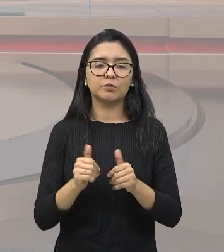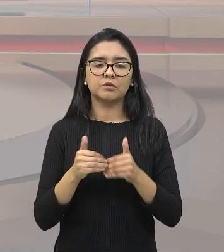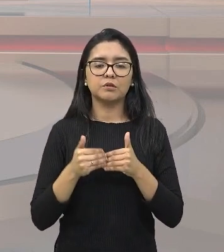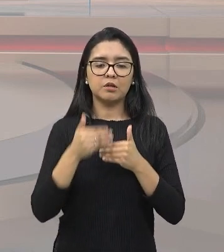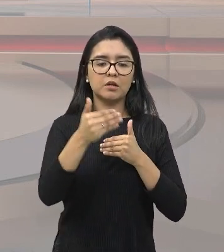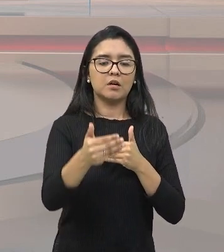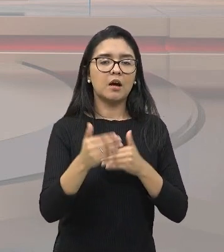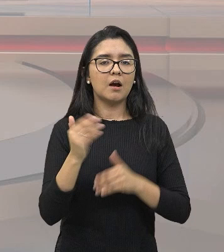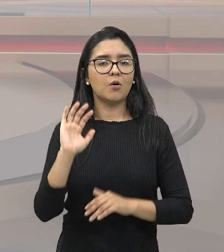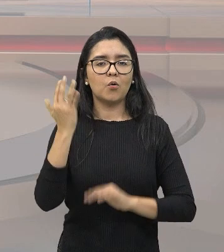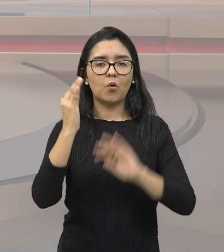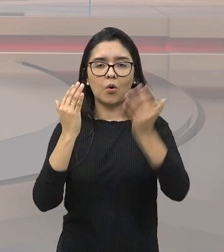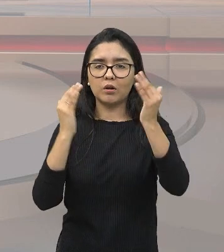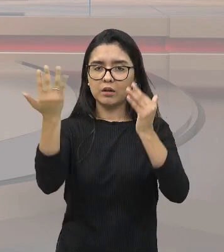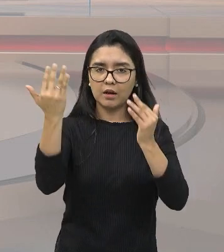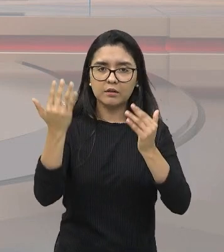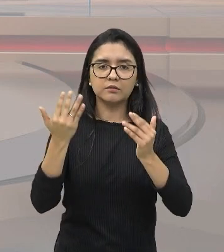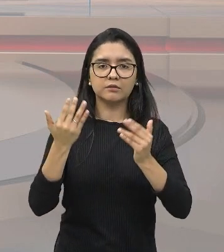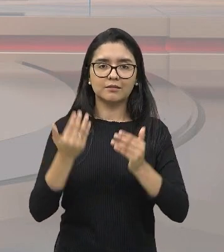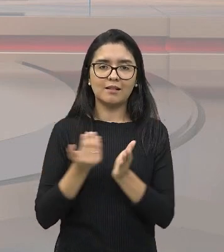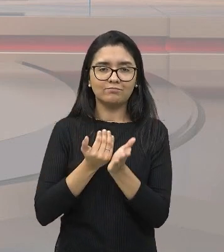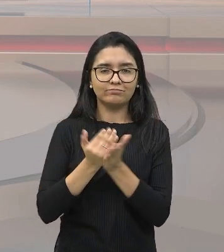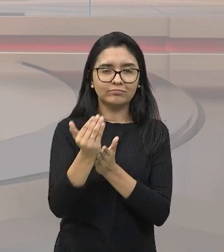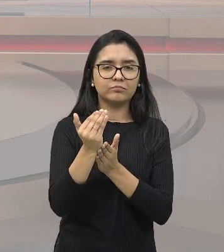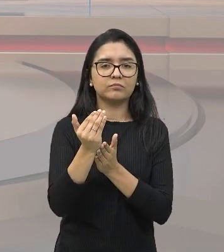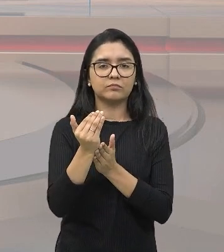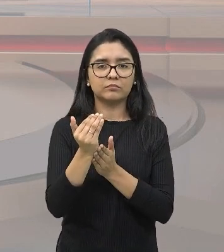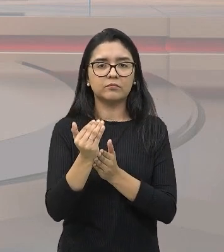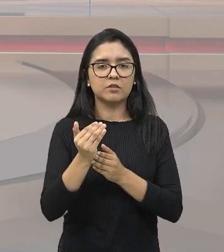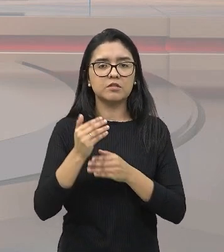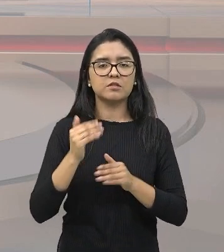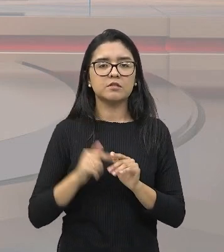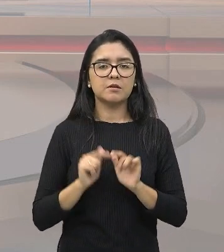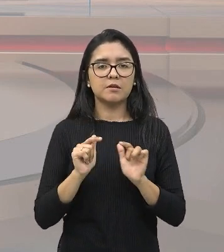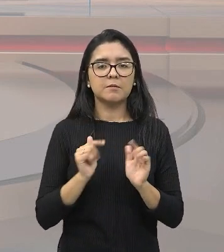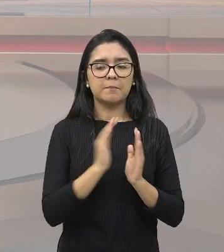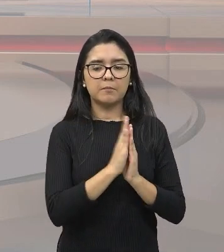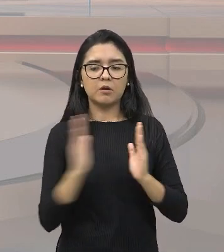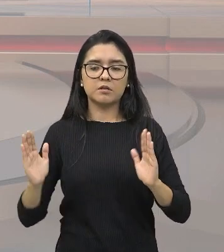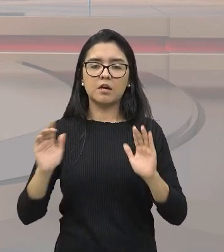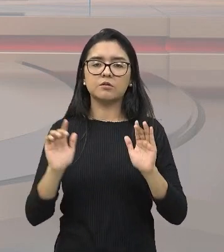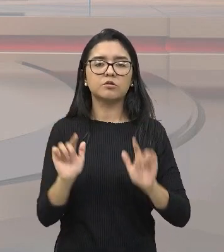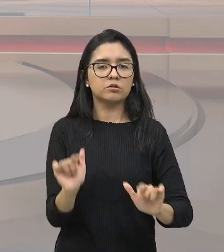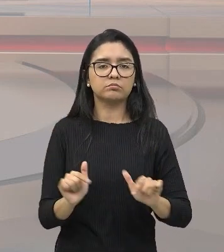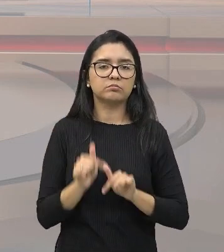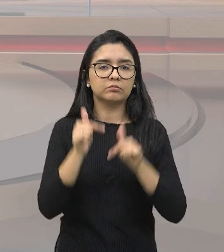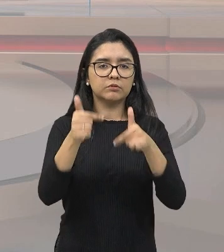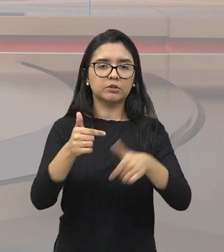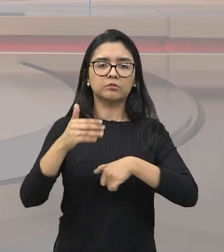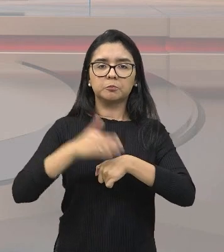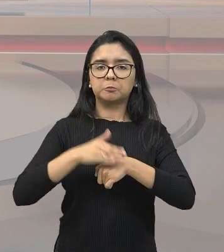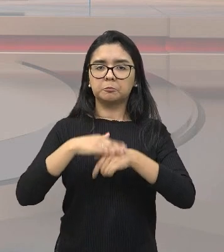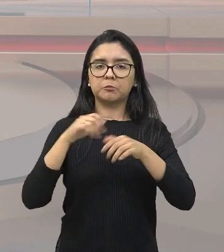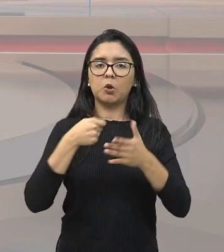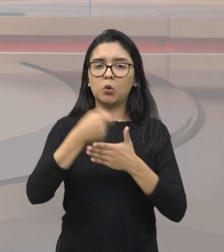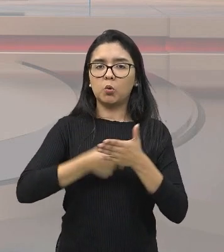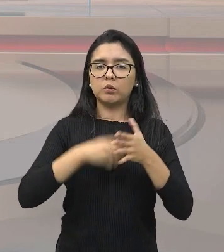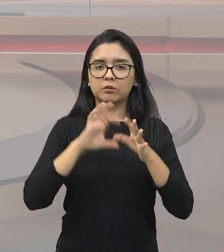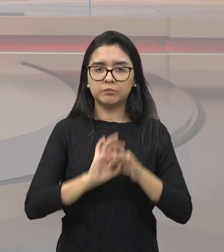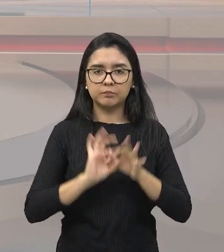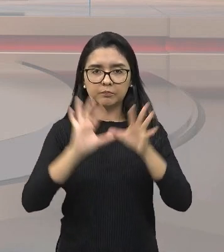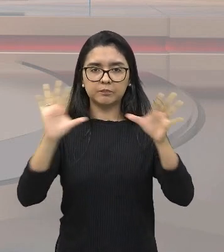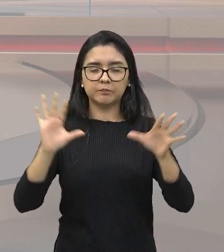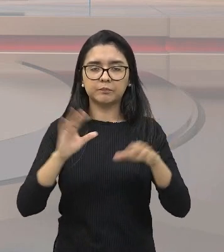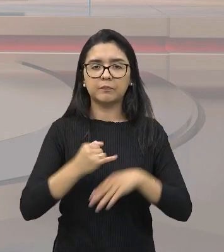pontapé inicial nesses processos de independência do mundo. E a partir de lá, os ideais iluministas,